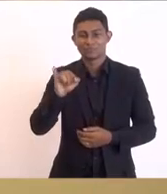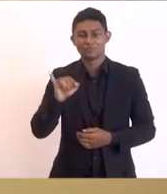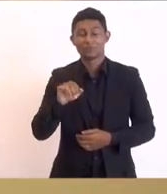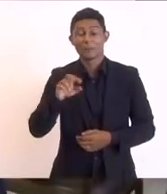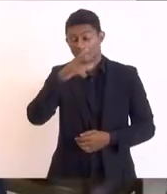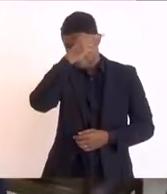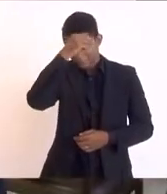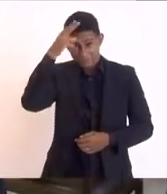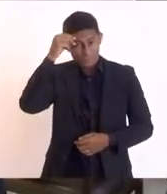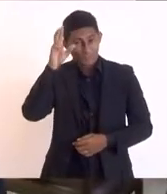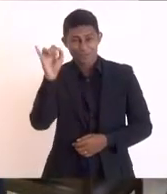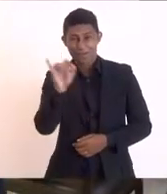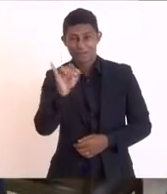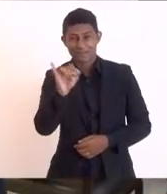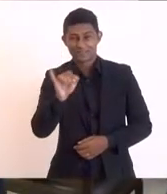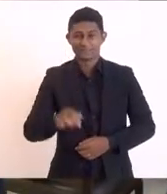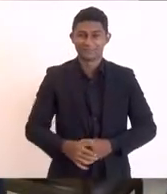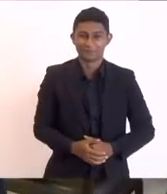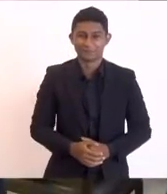Grande por favor